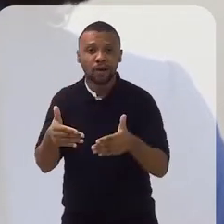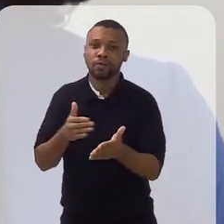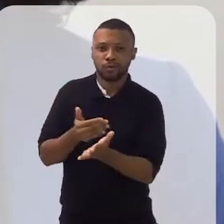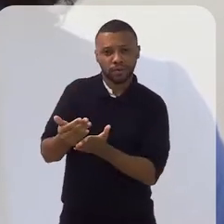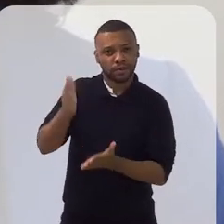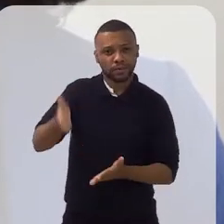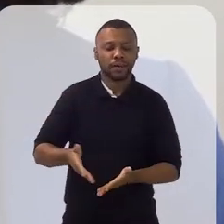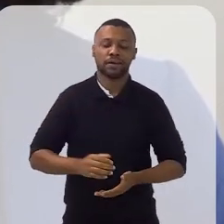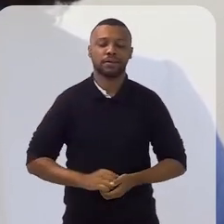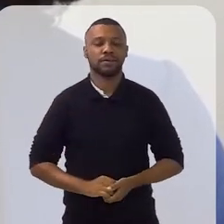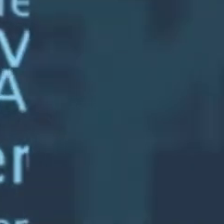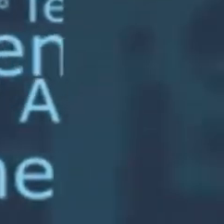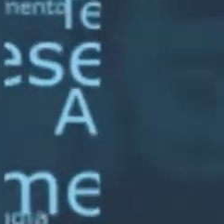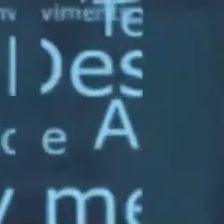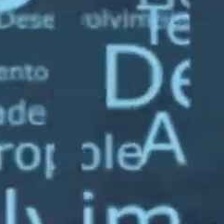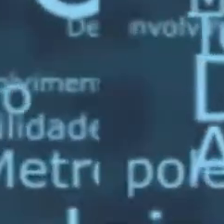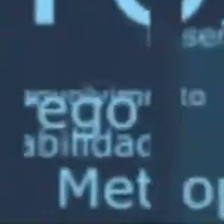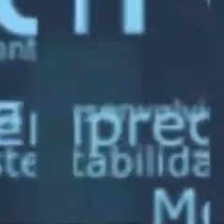O Rio em Foco está no ar.